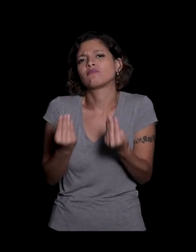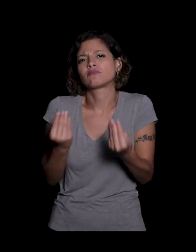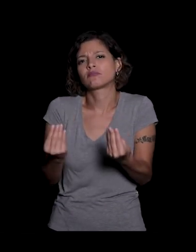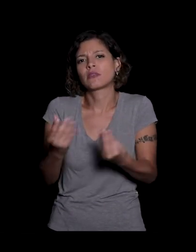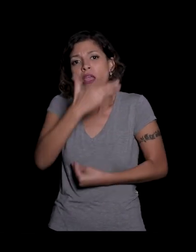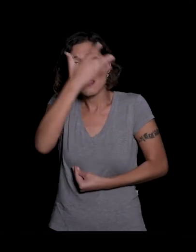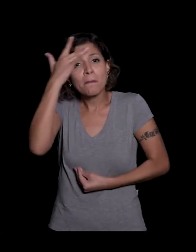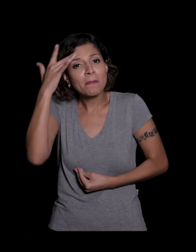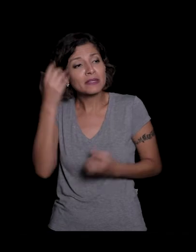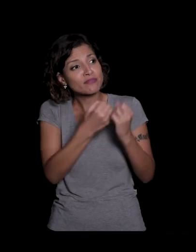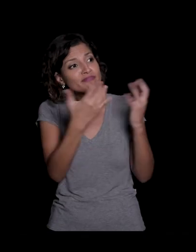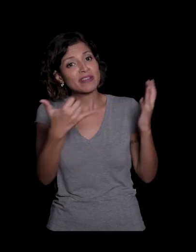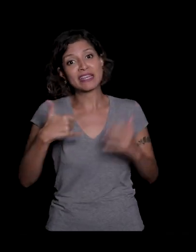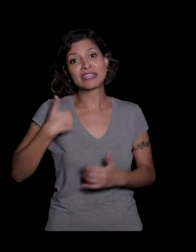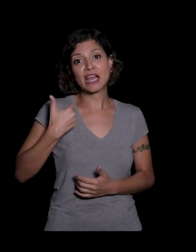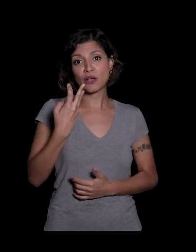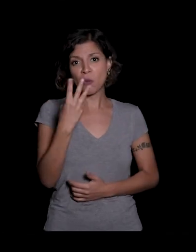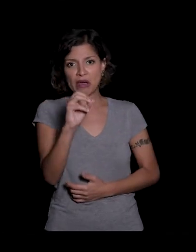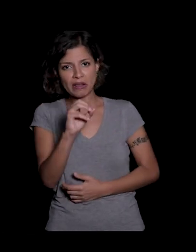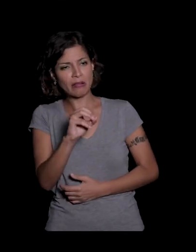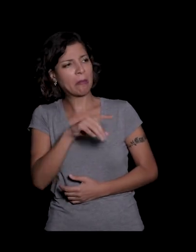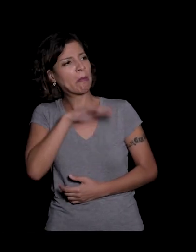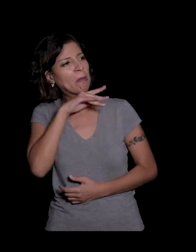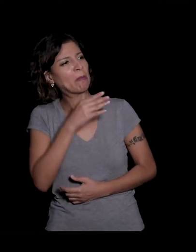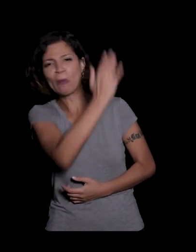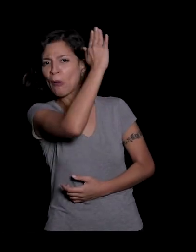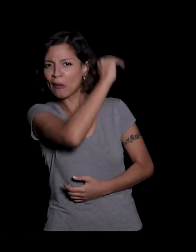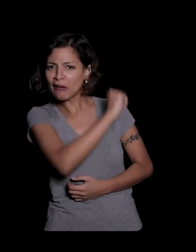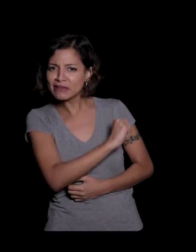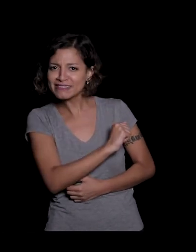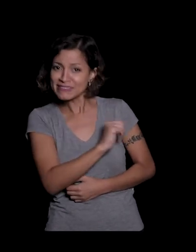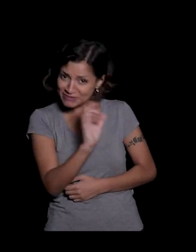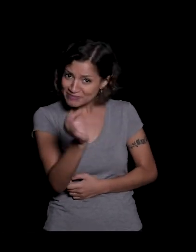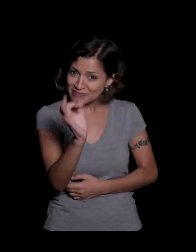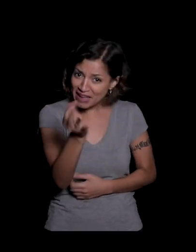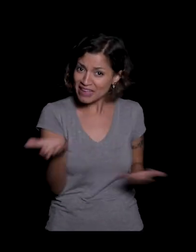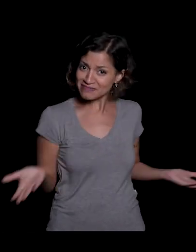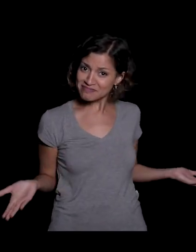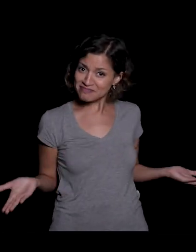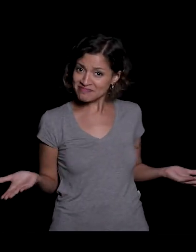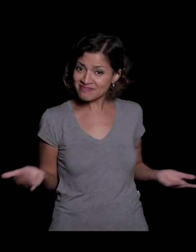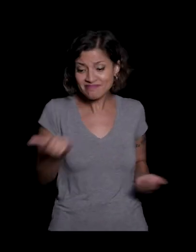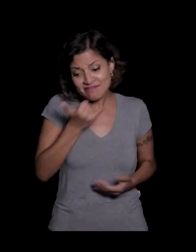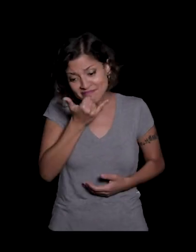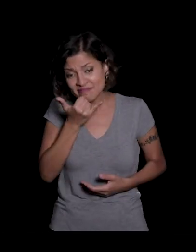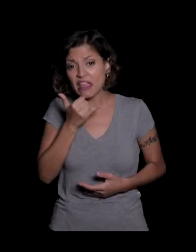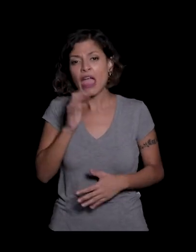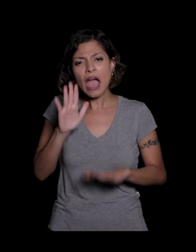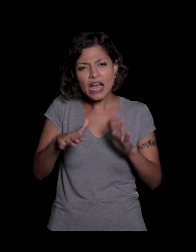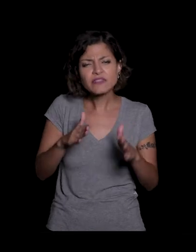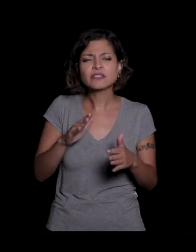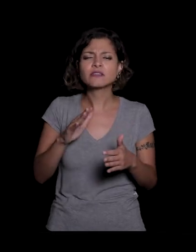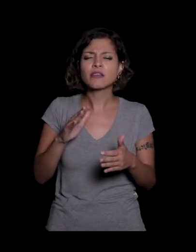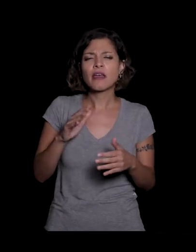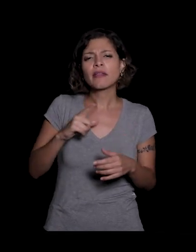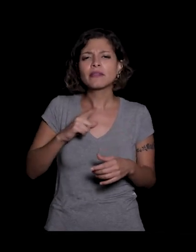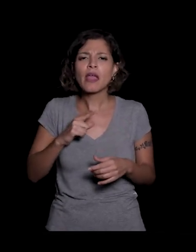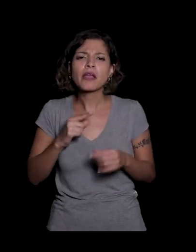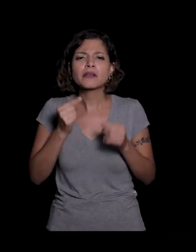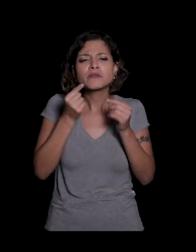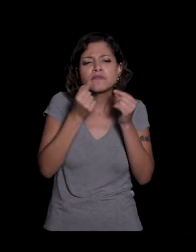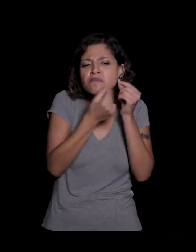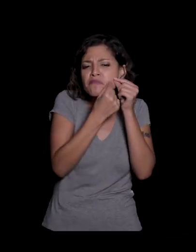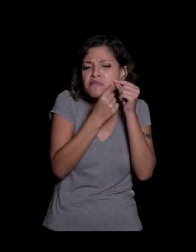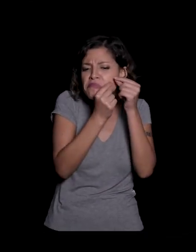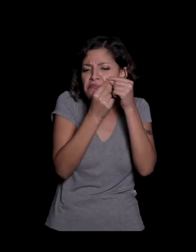40 já tá uma porcaria por que que não é verdade sem querer a gente fica com uma manchinha